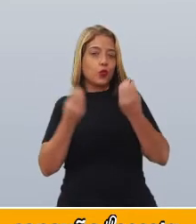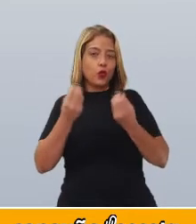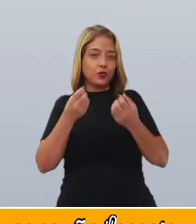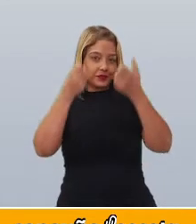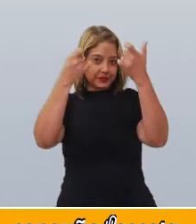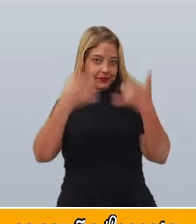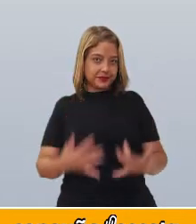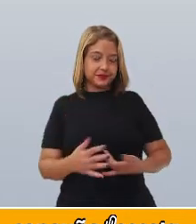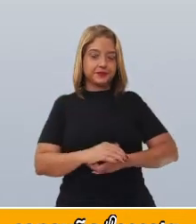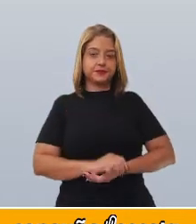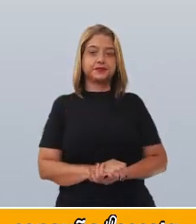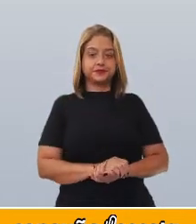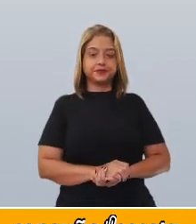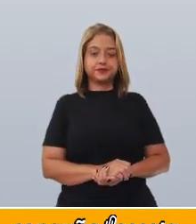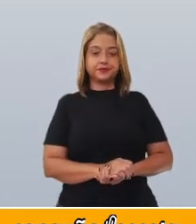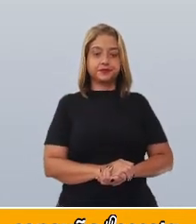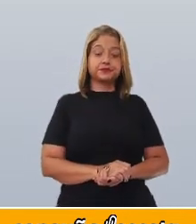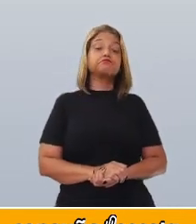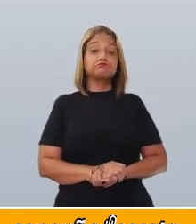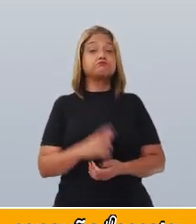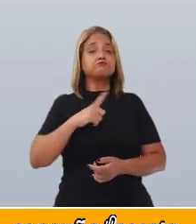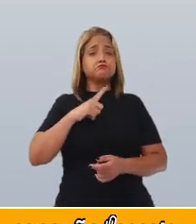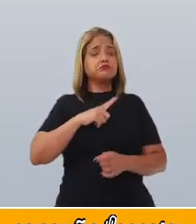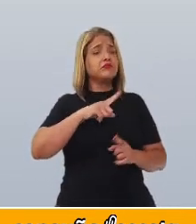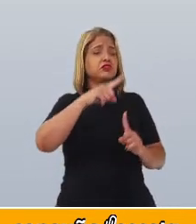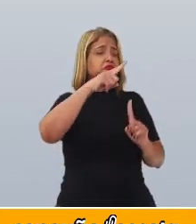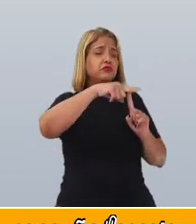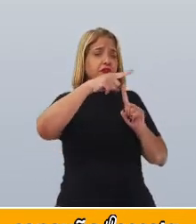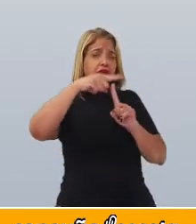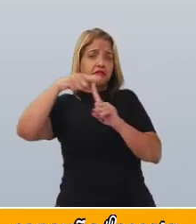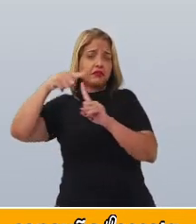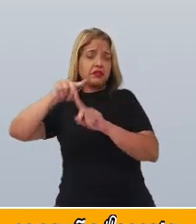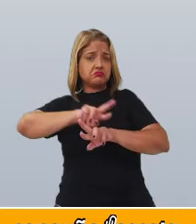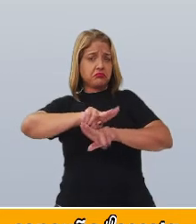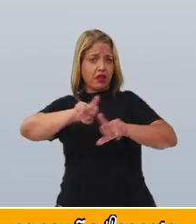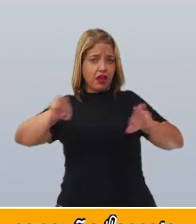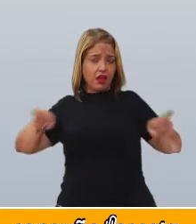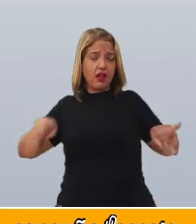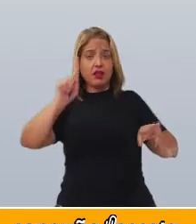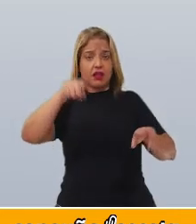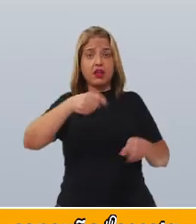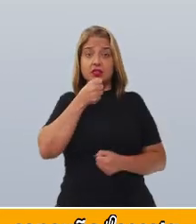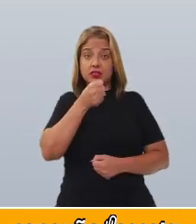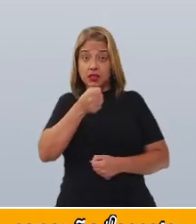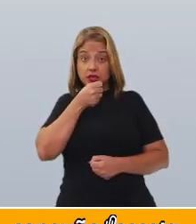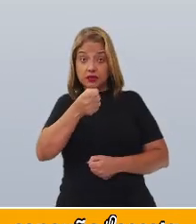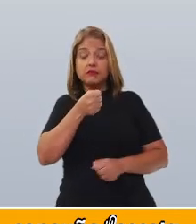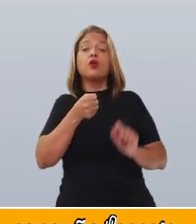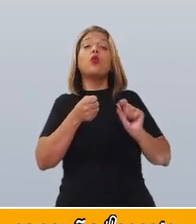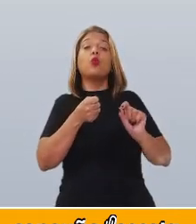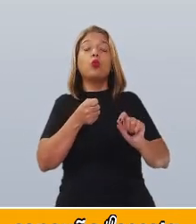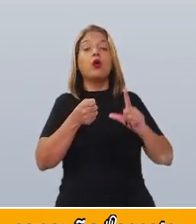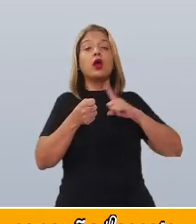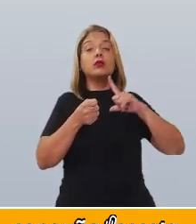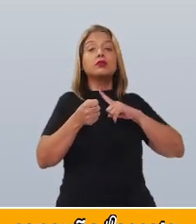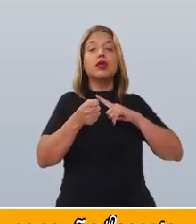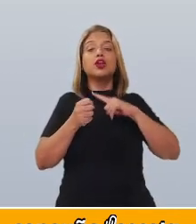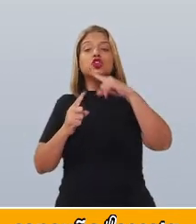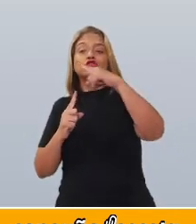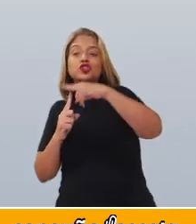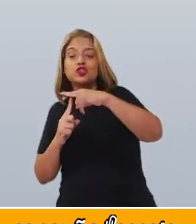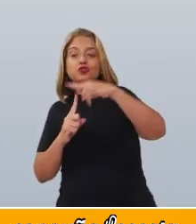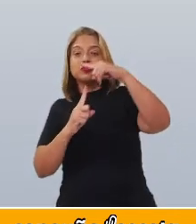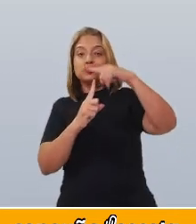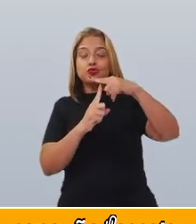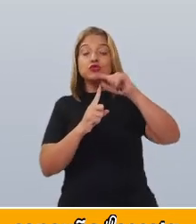o gênero. Há vários tipos de entrevistas. Elas se diferenciam uma das outras graças à função de